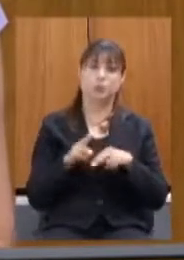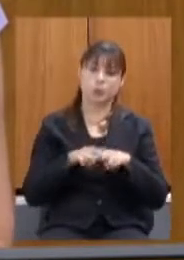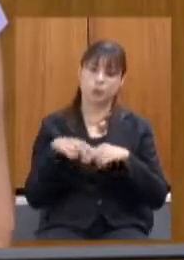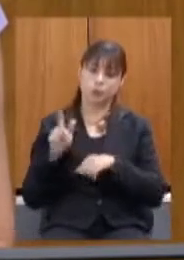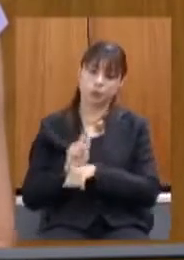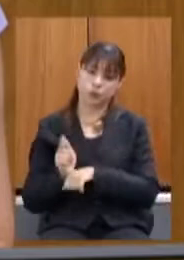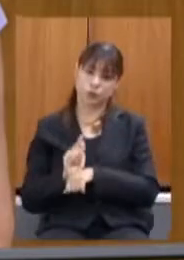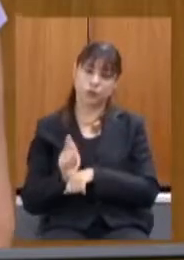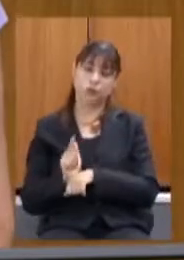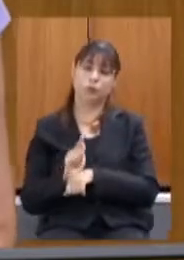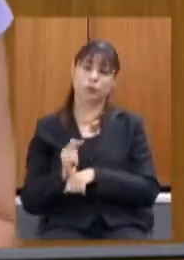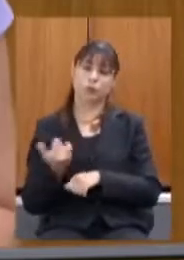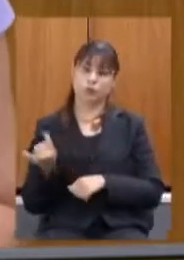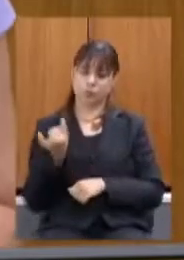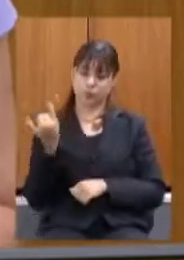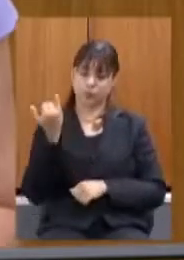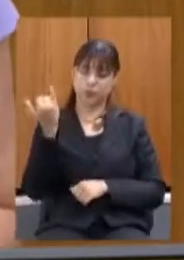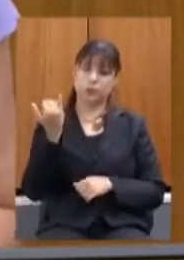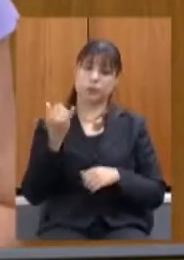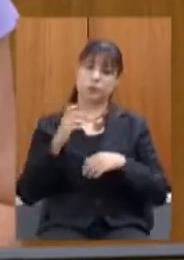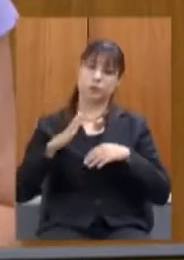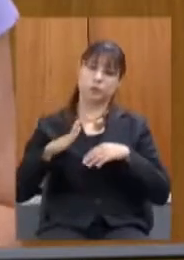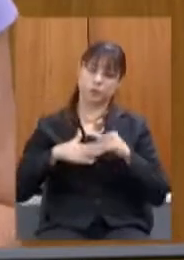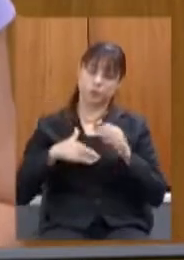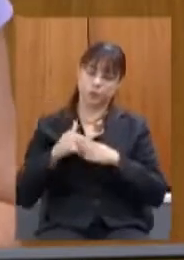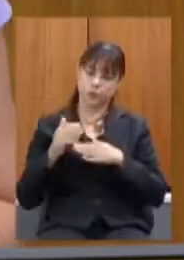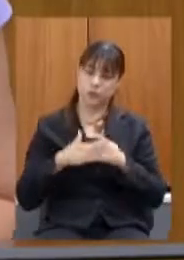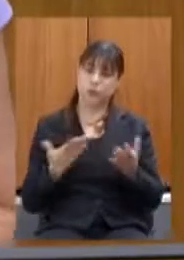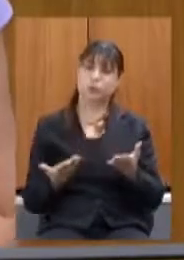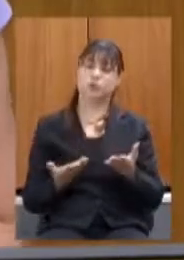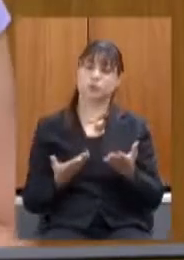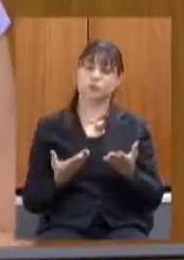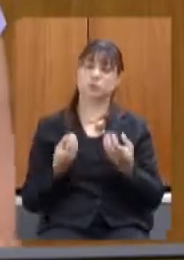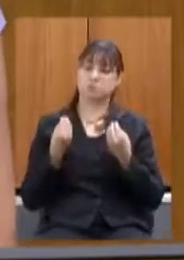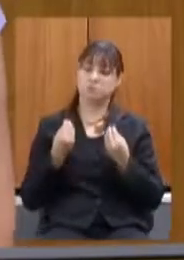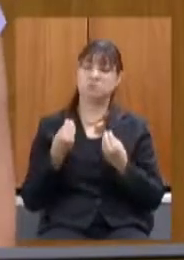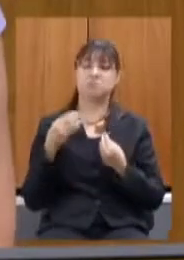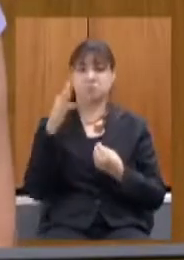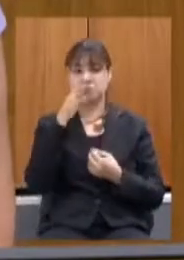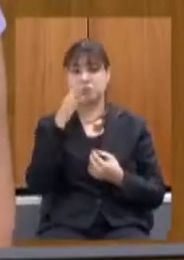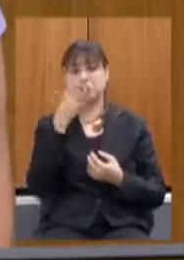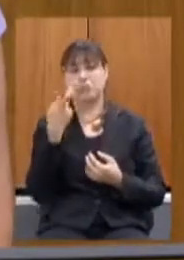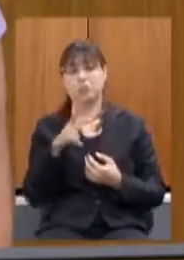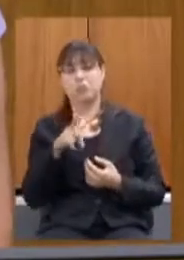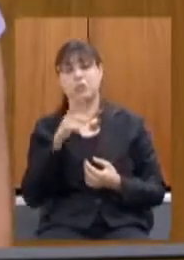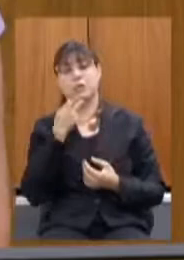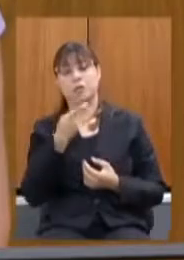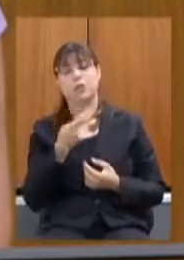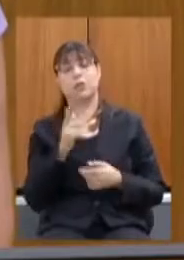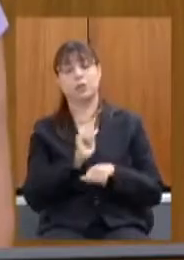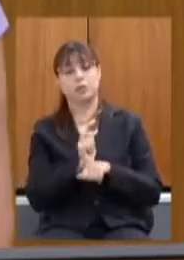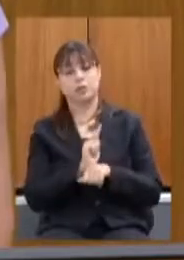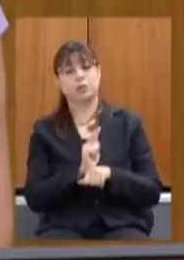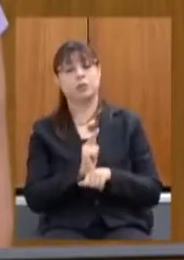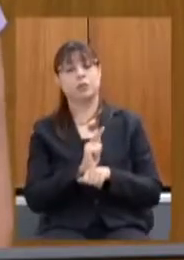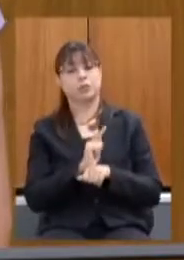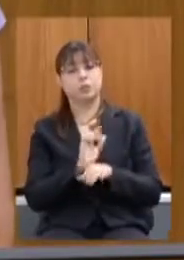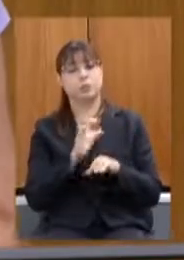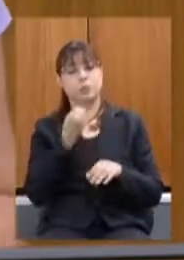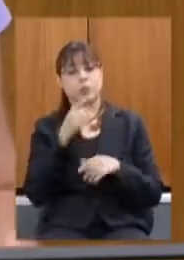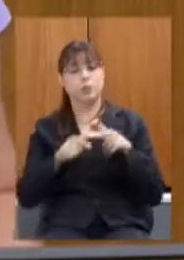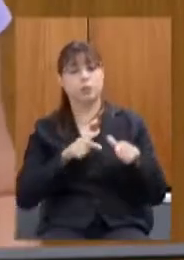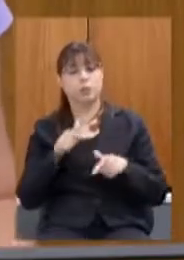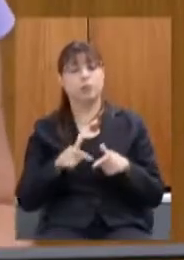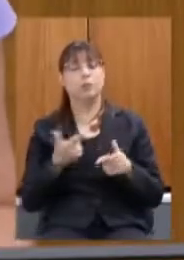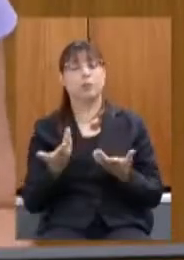na população então mais uma vez eu queria destacar aqui como que uma gestão responsável e eficiente salva vidas sim e que o foco do governo do